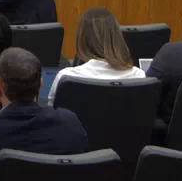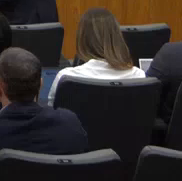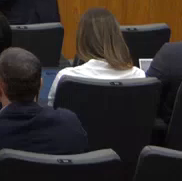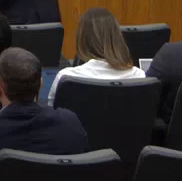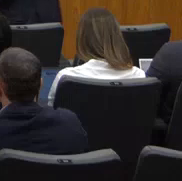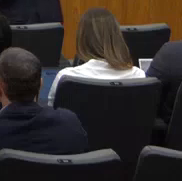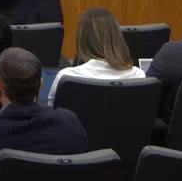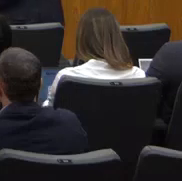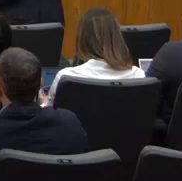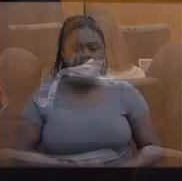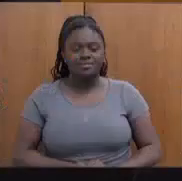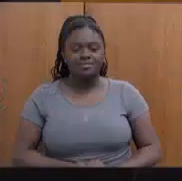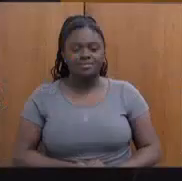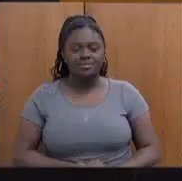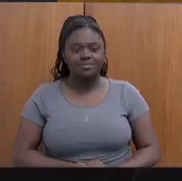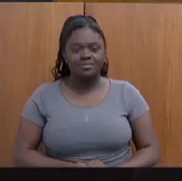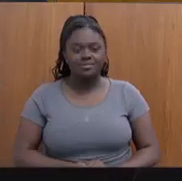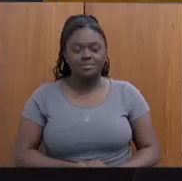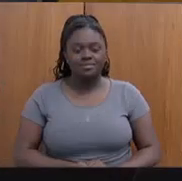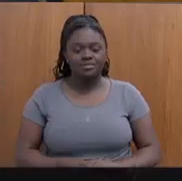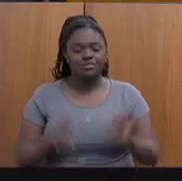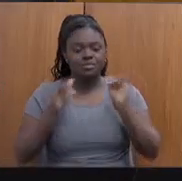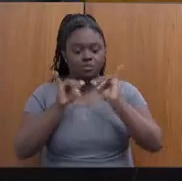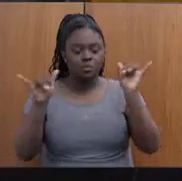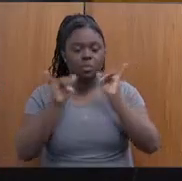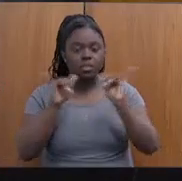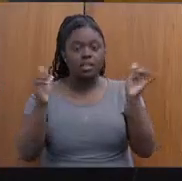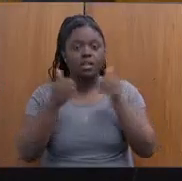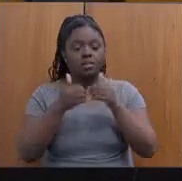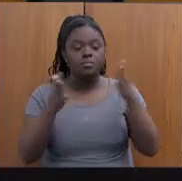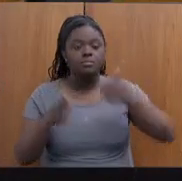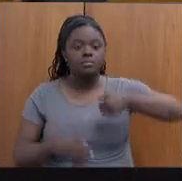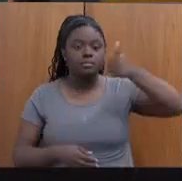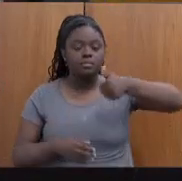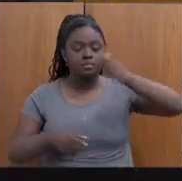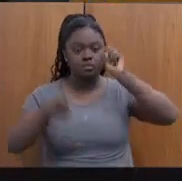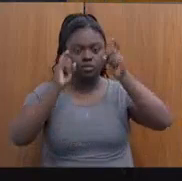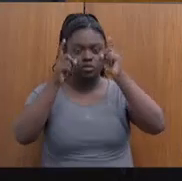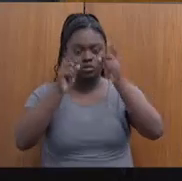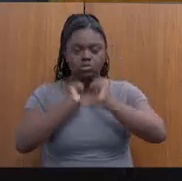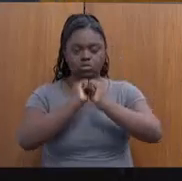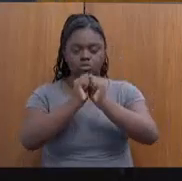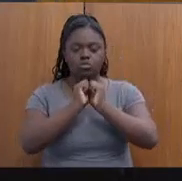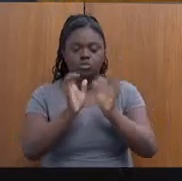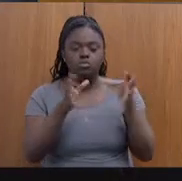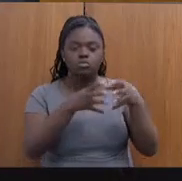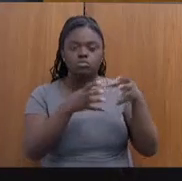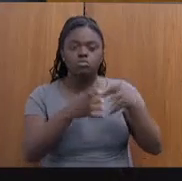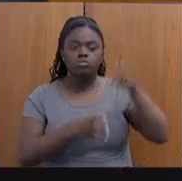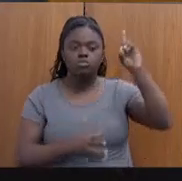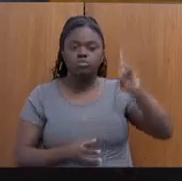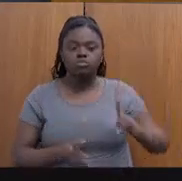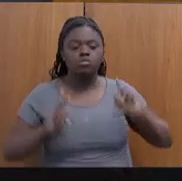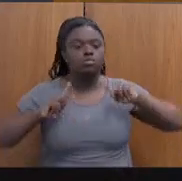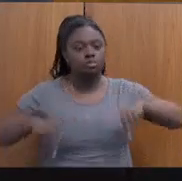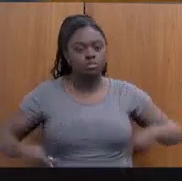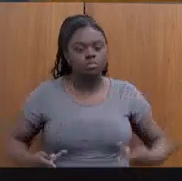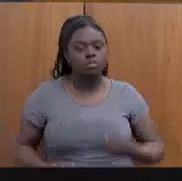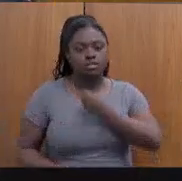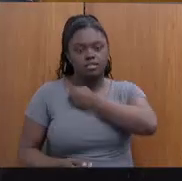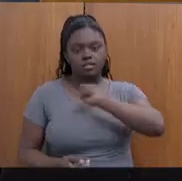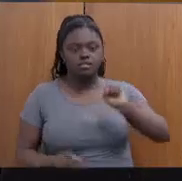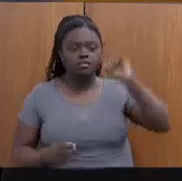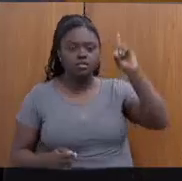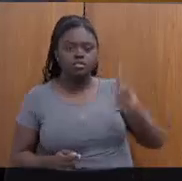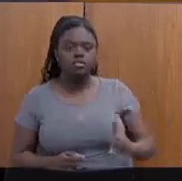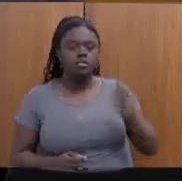A número regimental declara aberta a primeira reunião conjunta das Comissões de Direitos Humanos, Defesa do Direito da